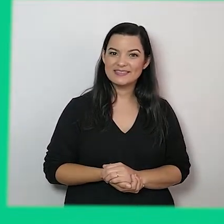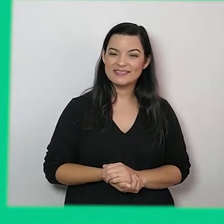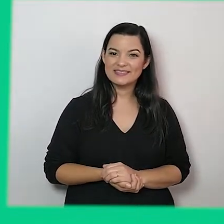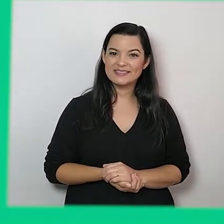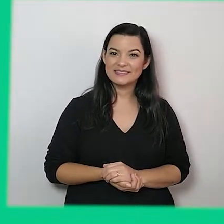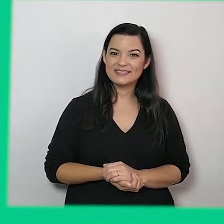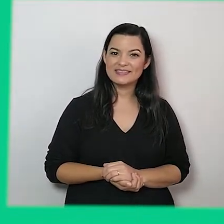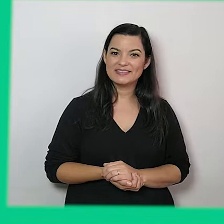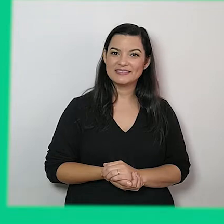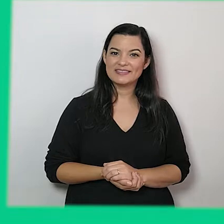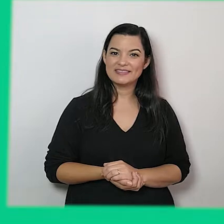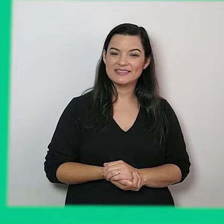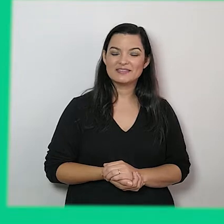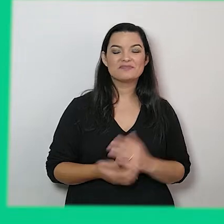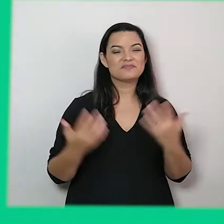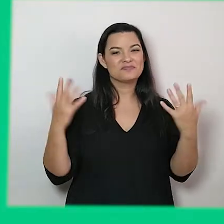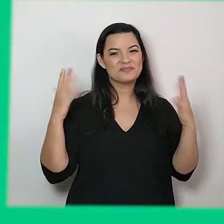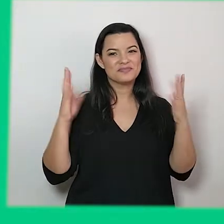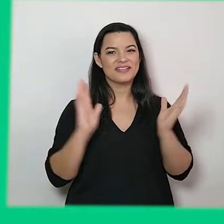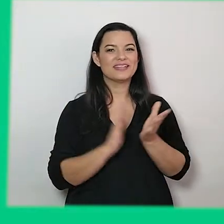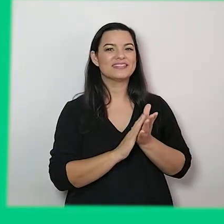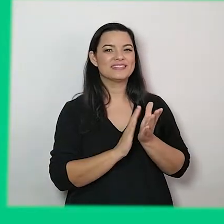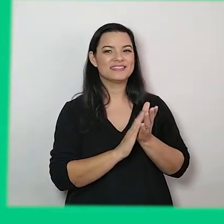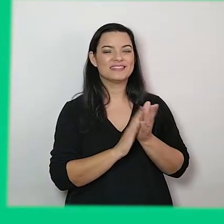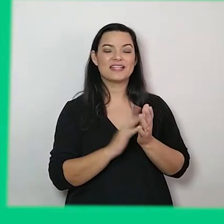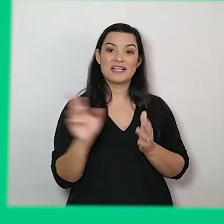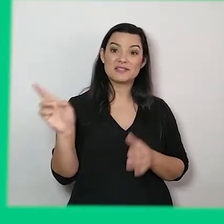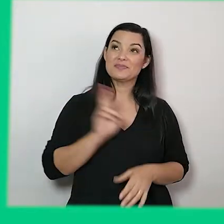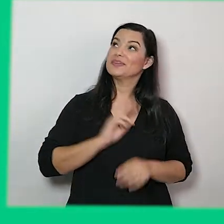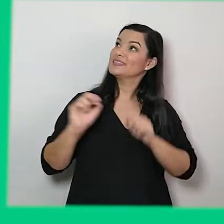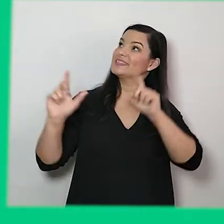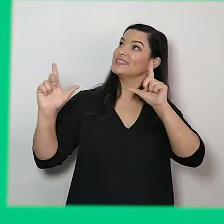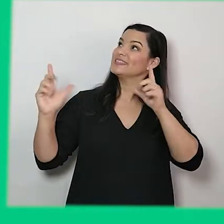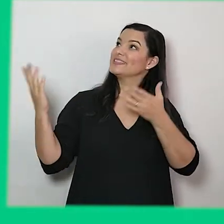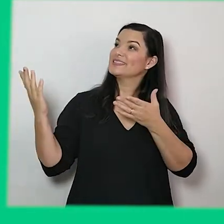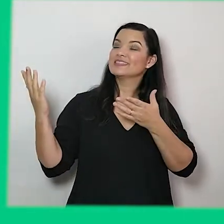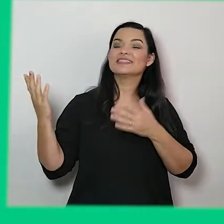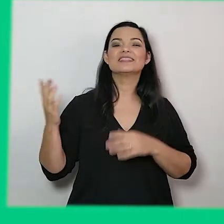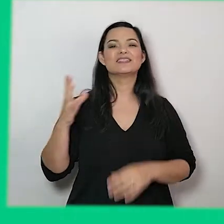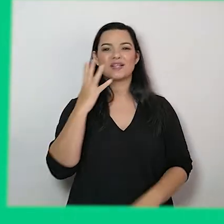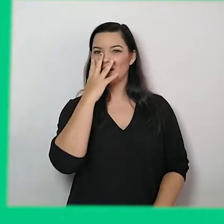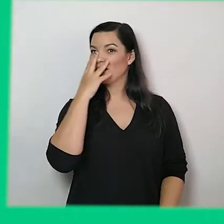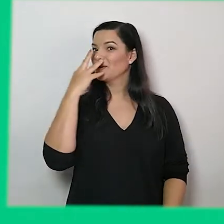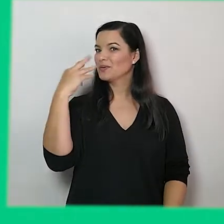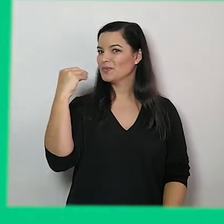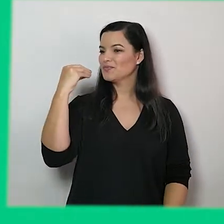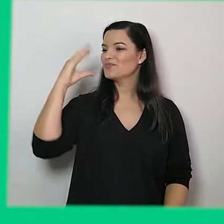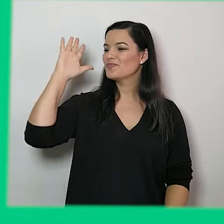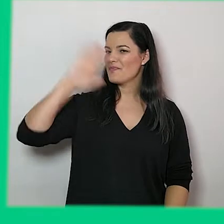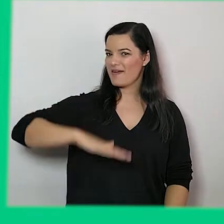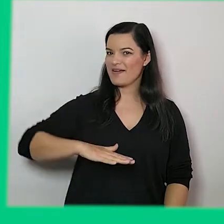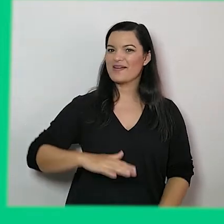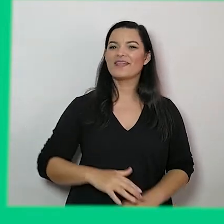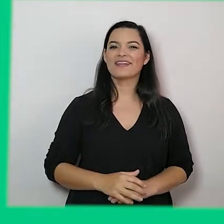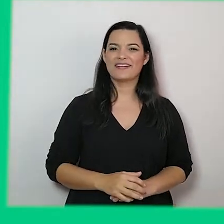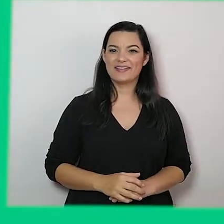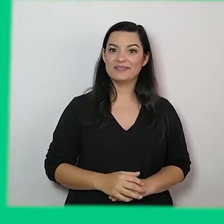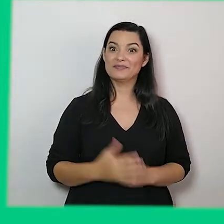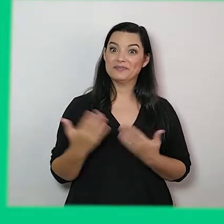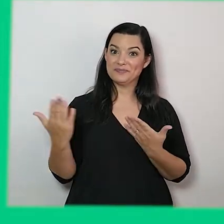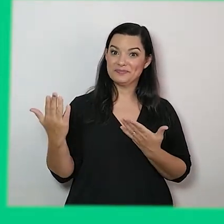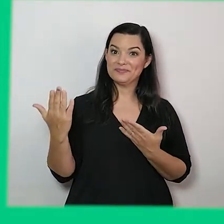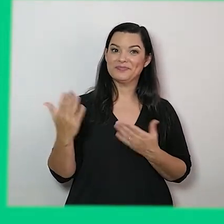Muito bem! Resposta na tela. Lobo mal! Olha só! Lobo mal!